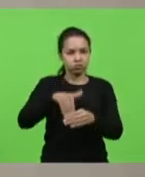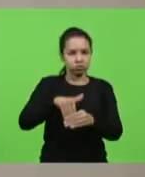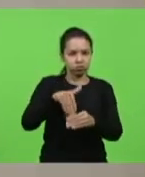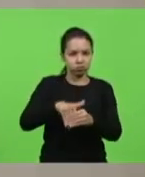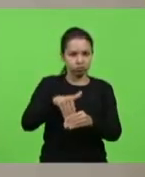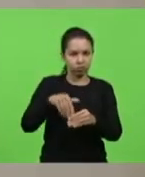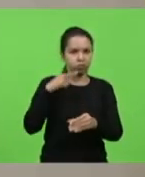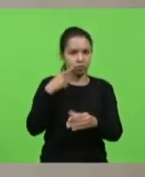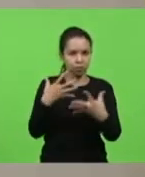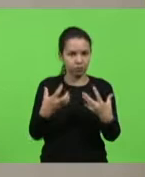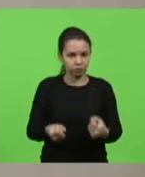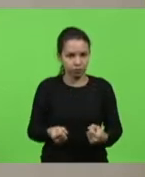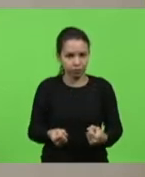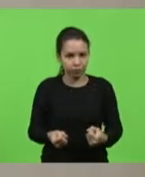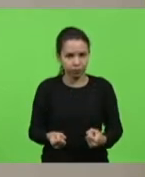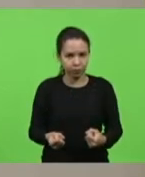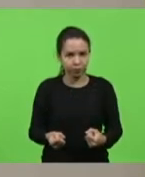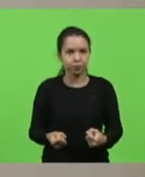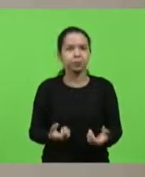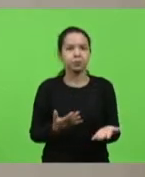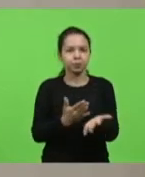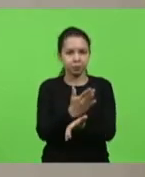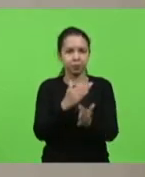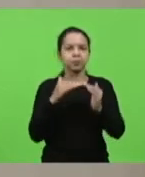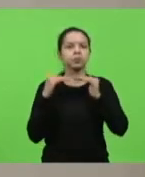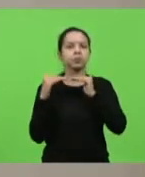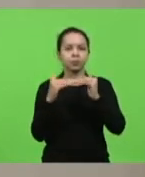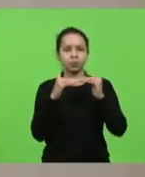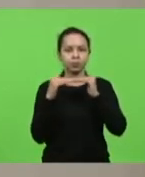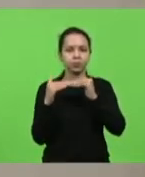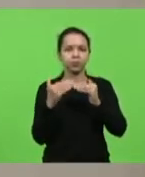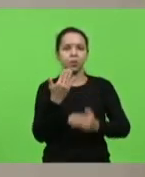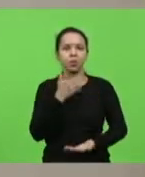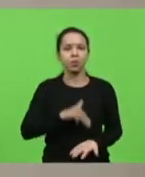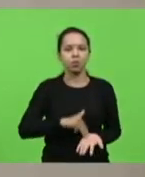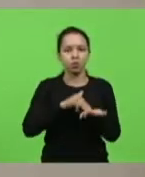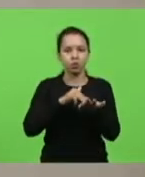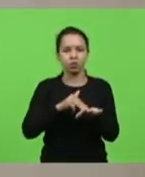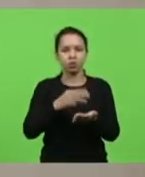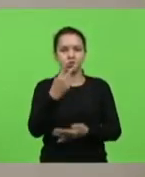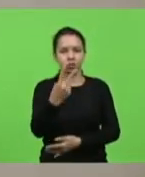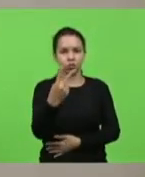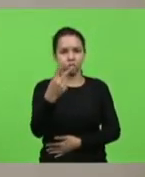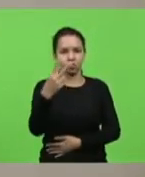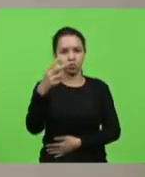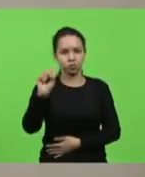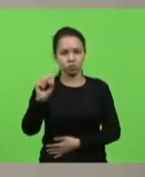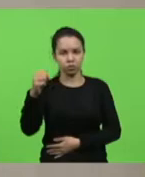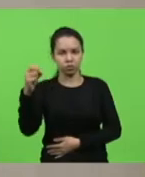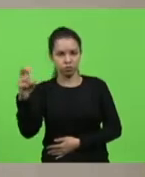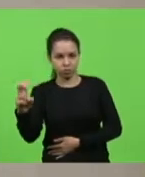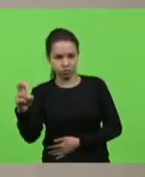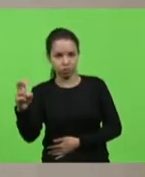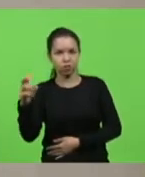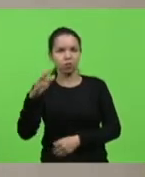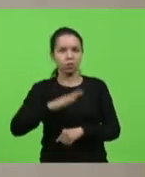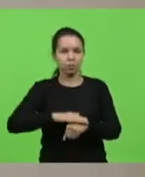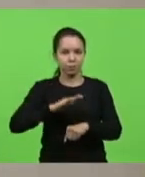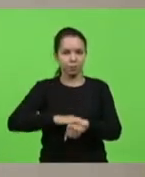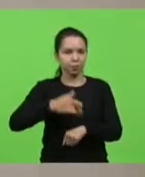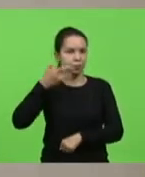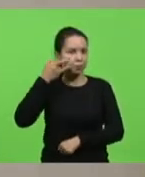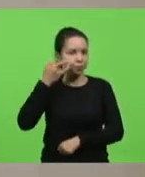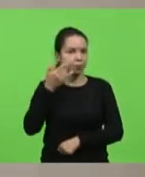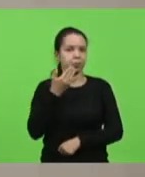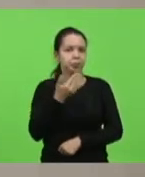que aprovam, permaneçam como se encontram. Aprovado por unanimidade, moções, moção 285, autoria do deputado Mauro de Nadal, apelando aos